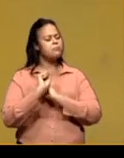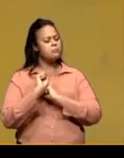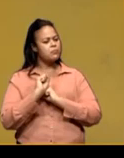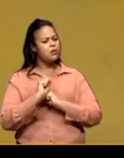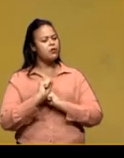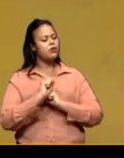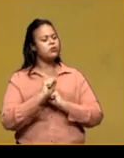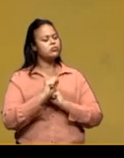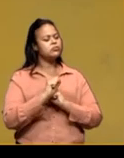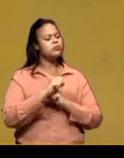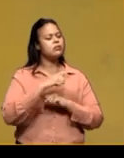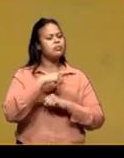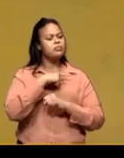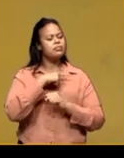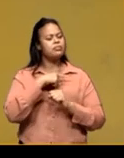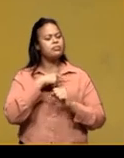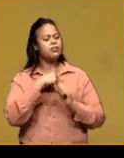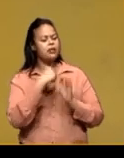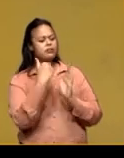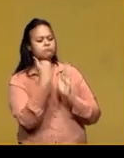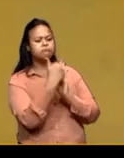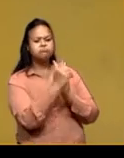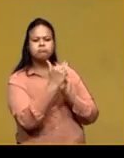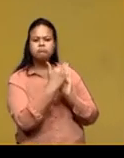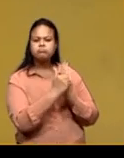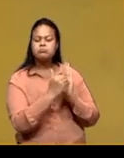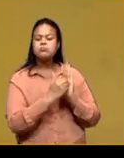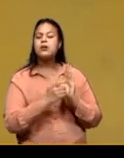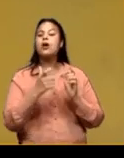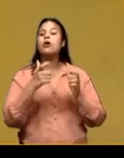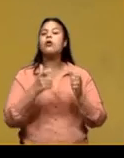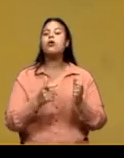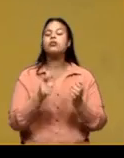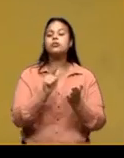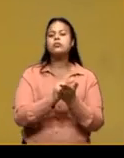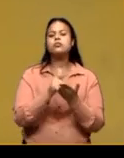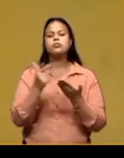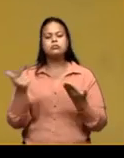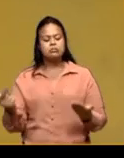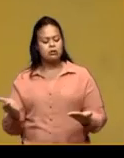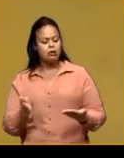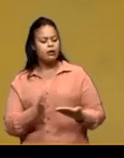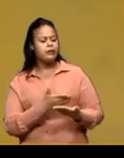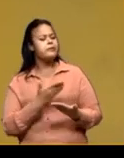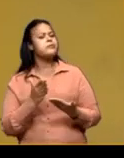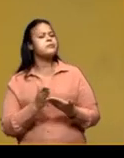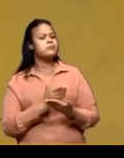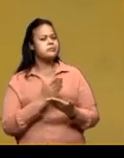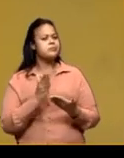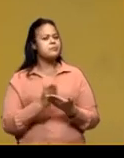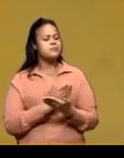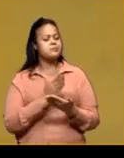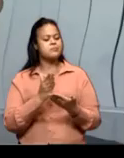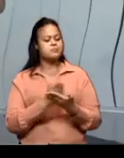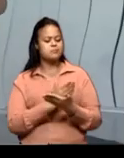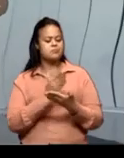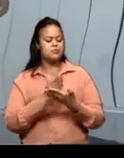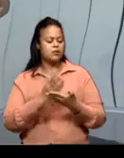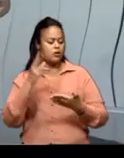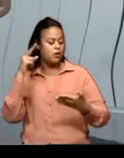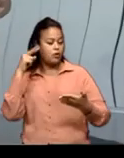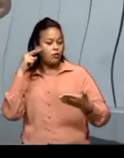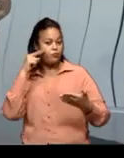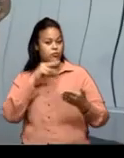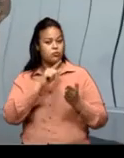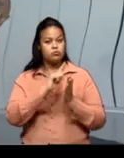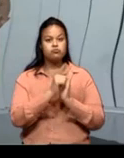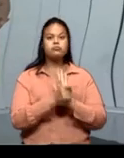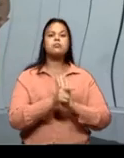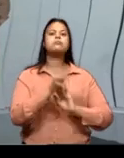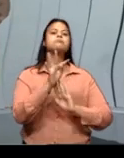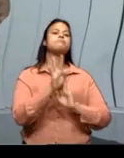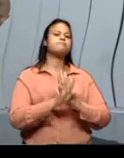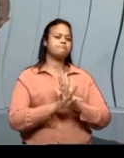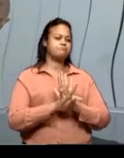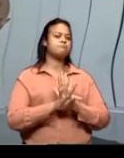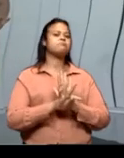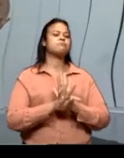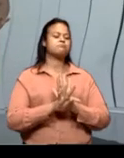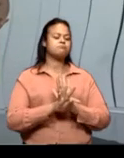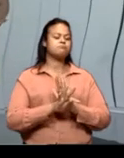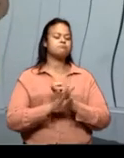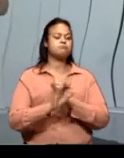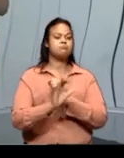veículos, como jornais, revistas. Ok? Então, nós vimos o gênero textual